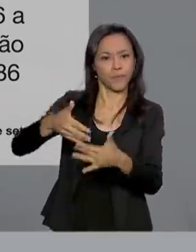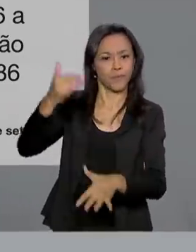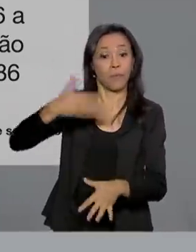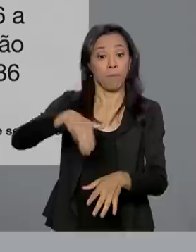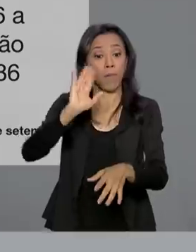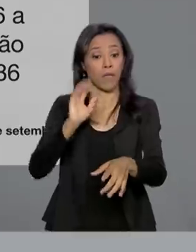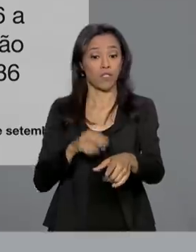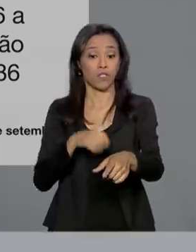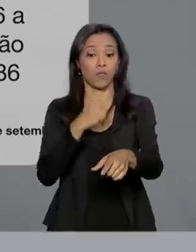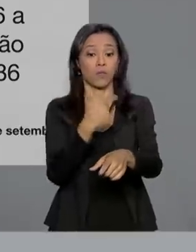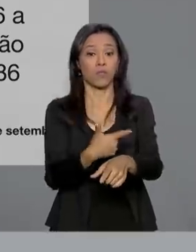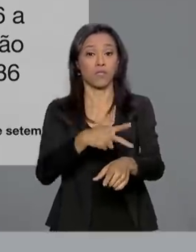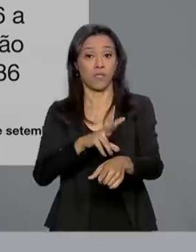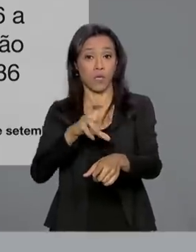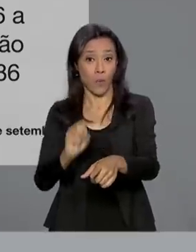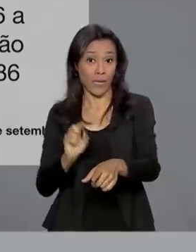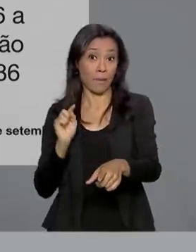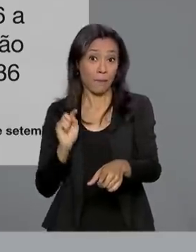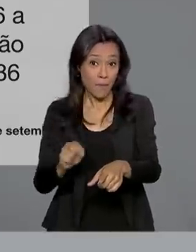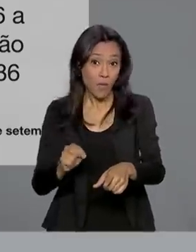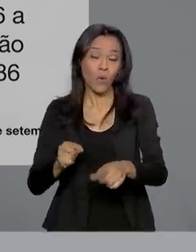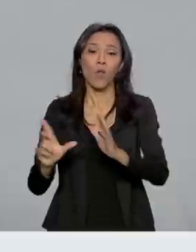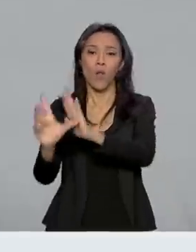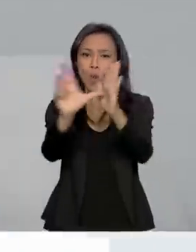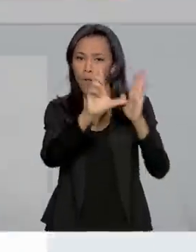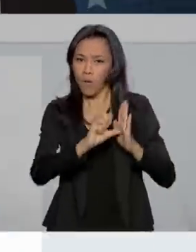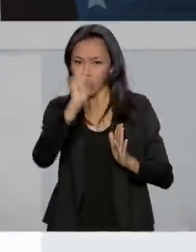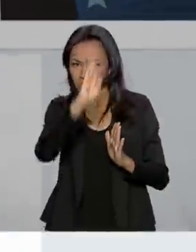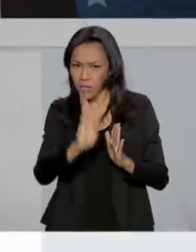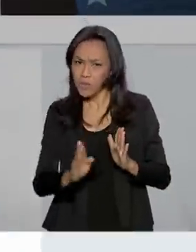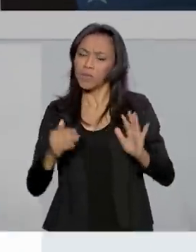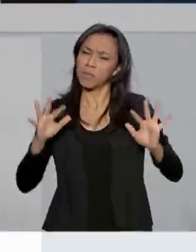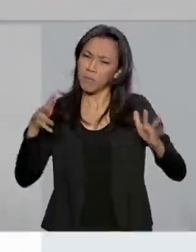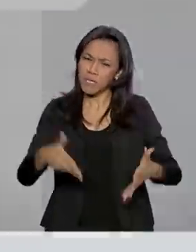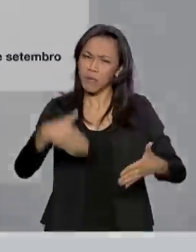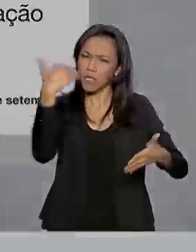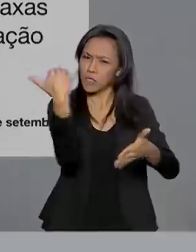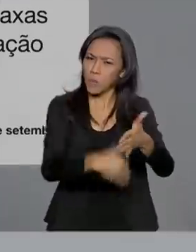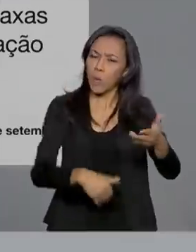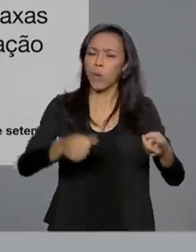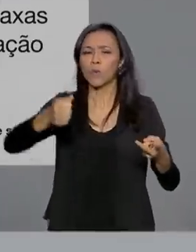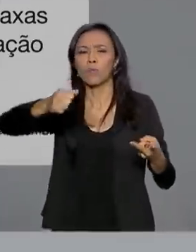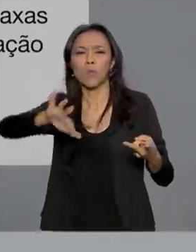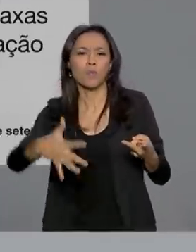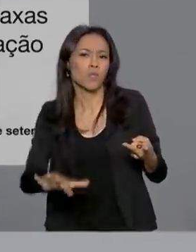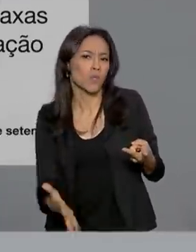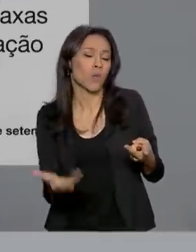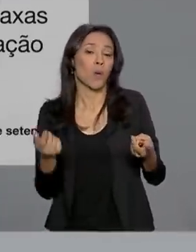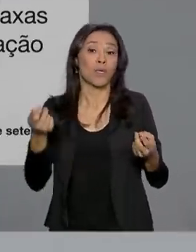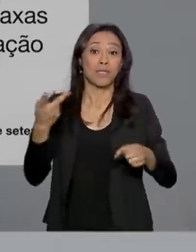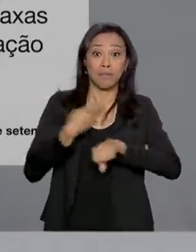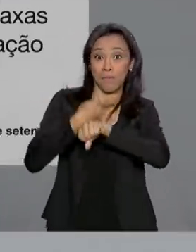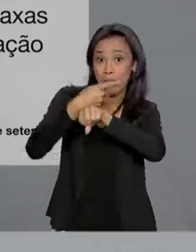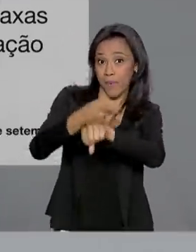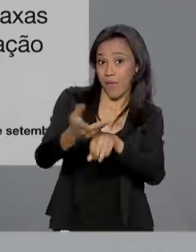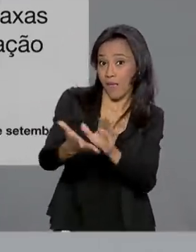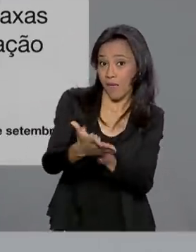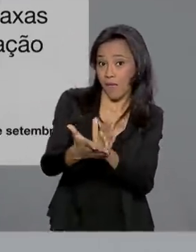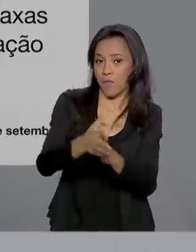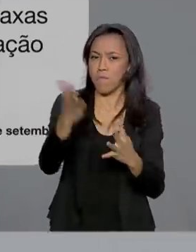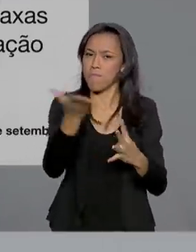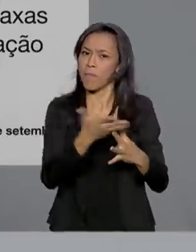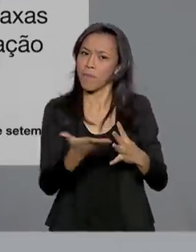de 250 mil lojas em todo o país que participaram com descontos, promoções, prêmios e parcelamentos.